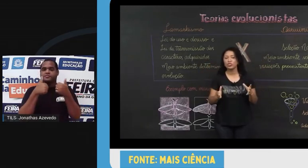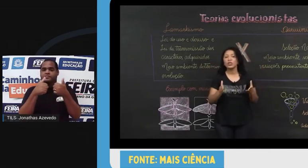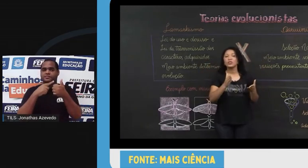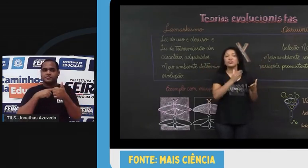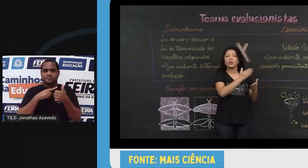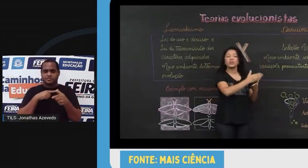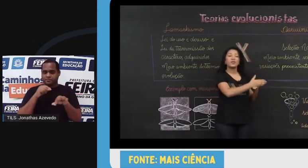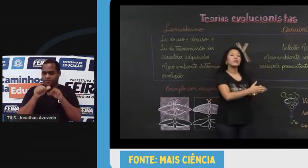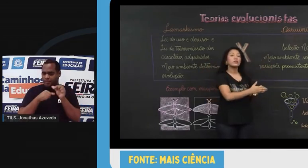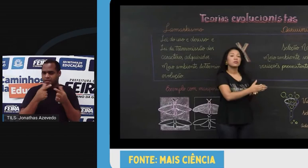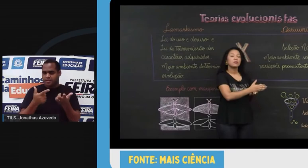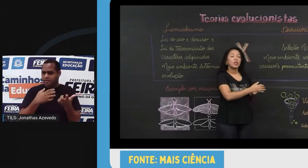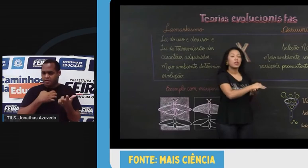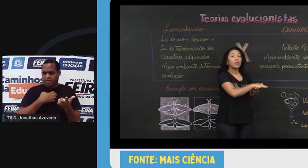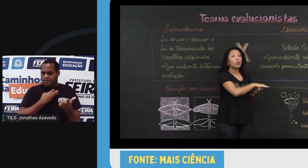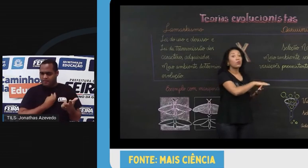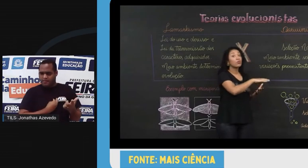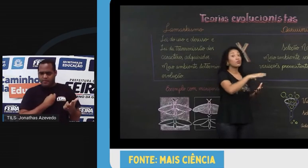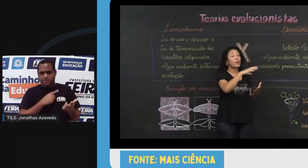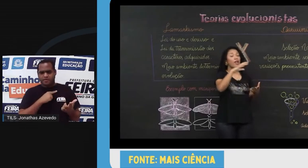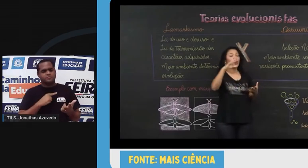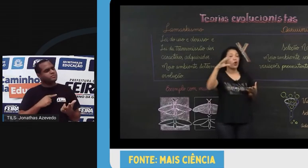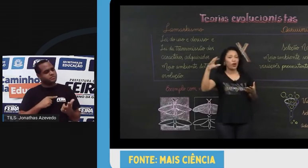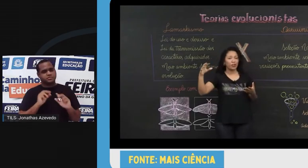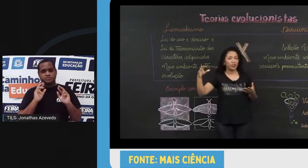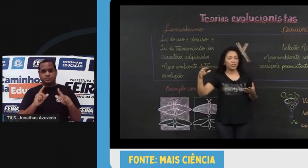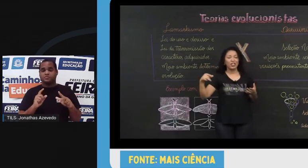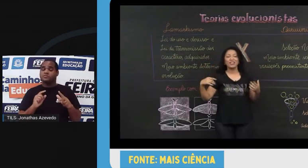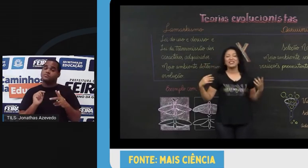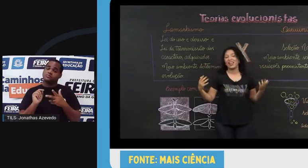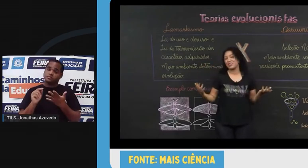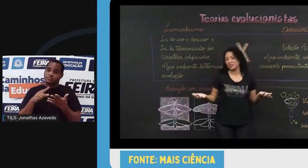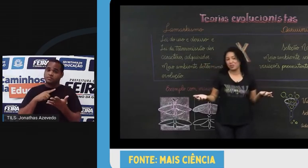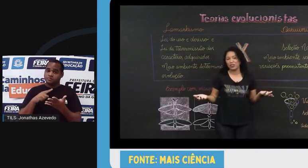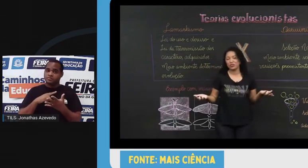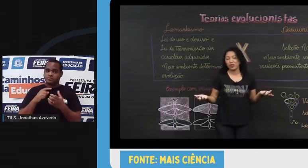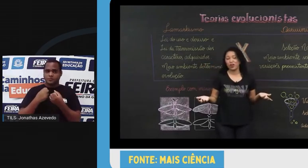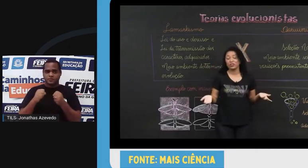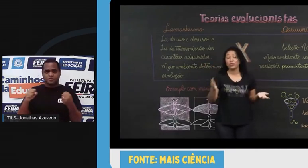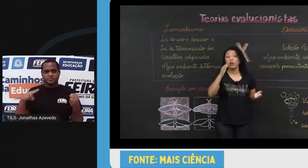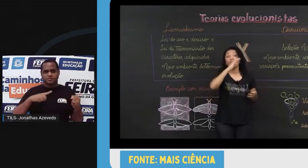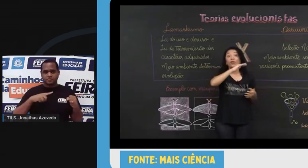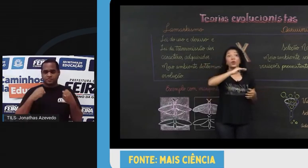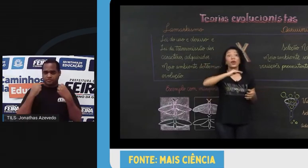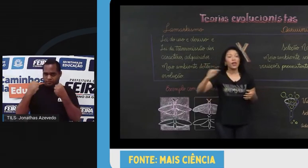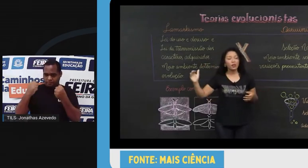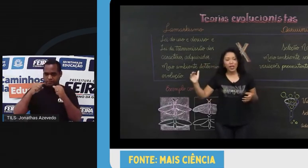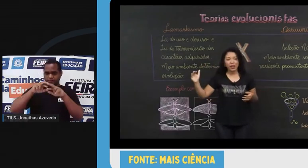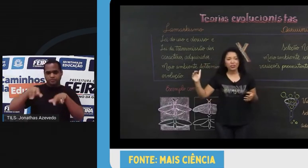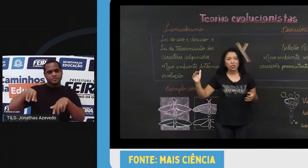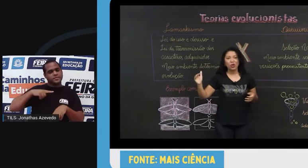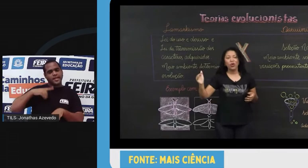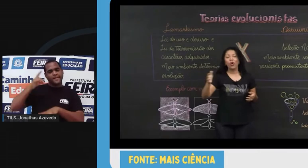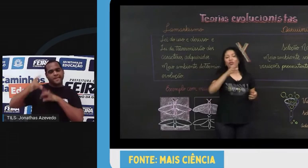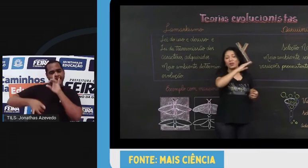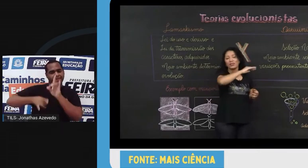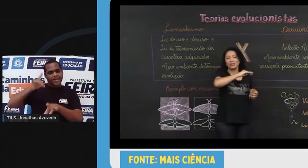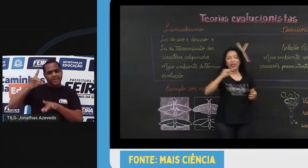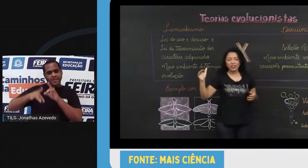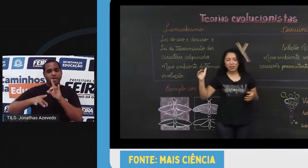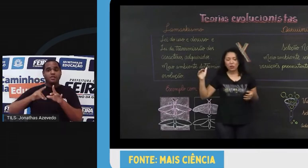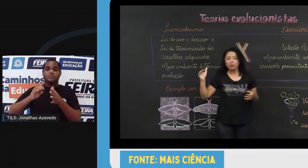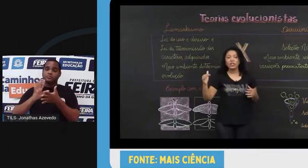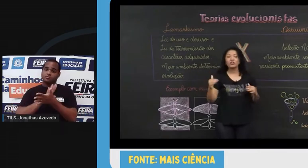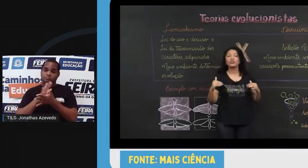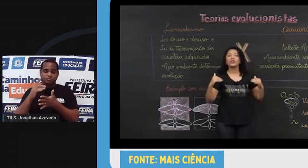condições de sobrevivência. Então, os maiores, em tese, os mais fortes, foram eliminados, houve